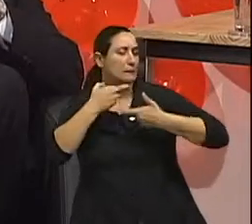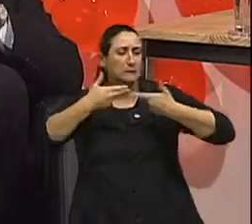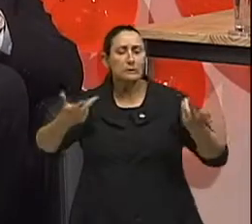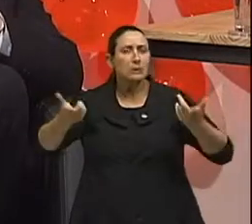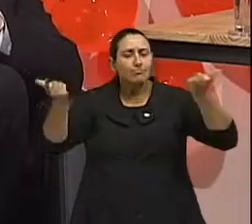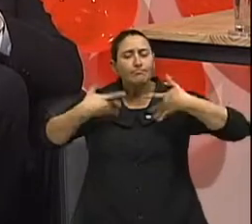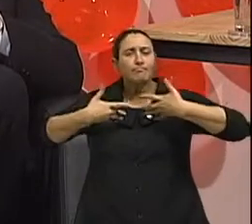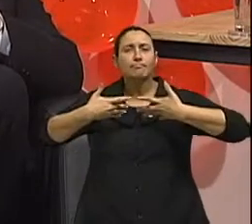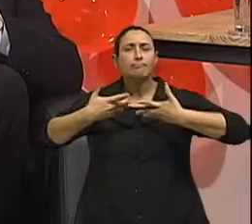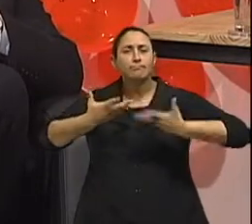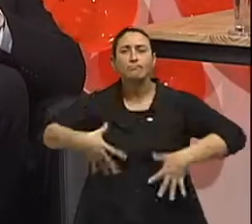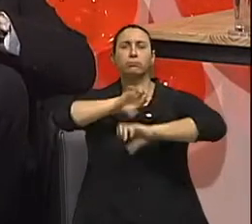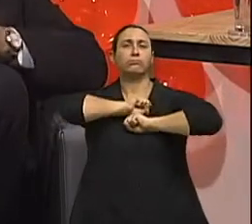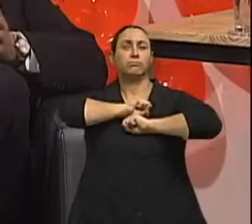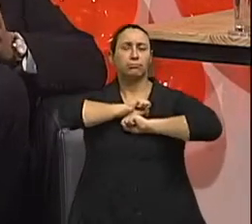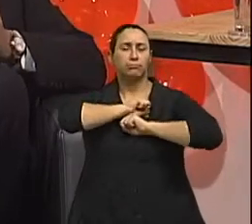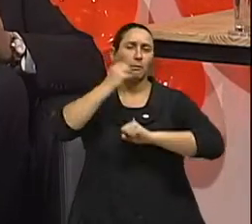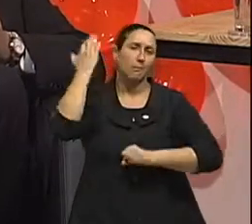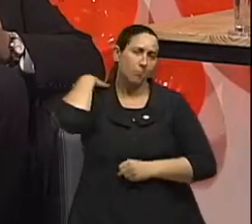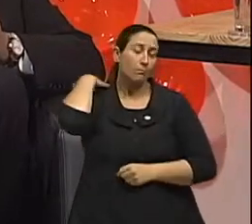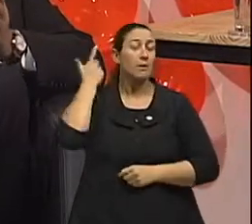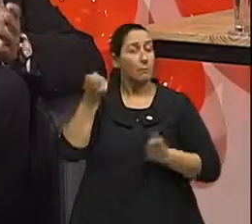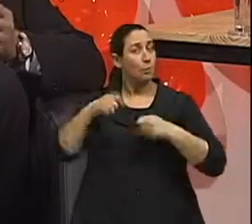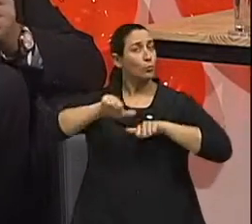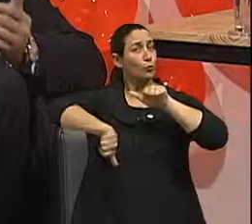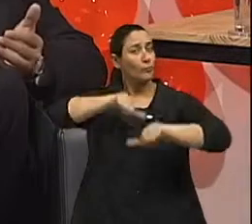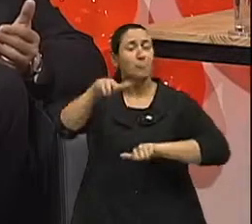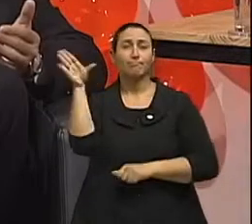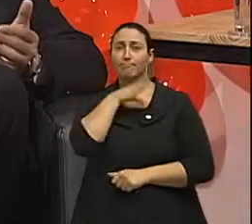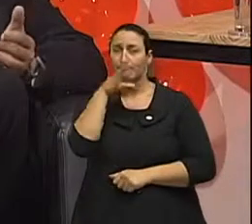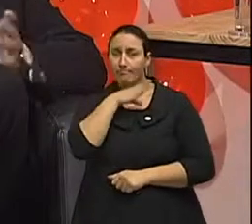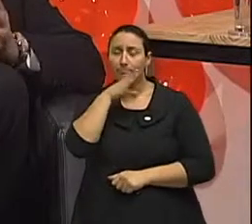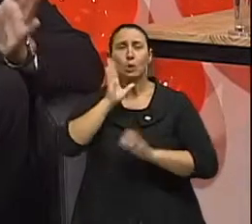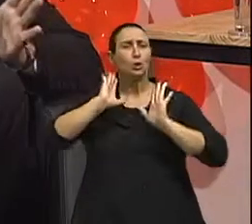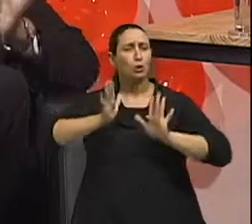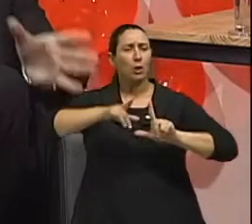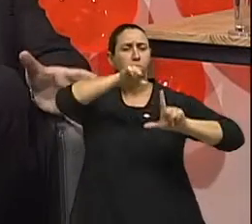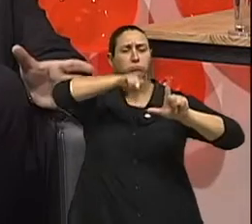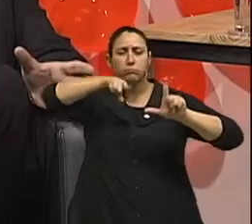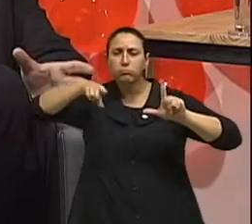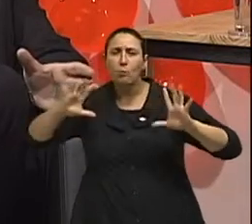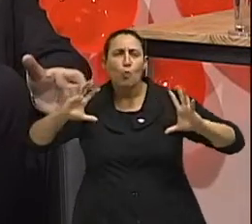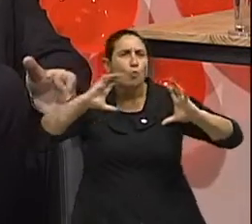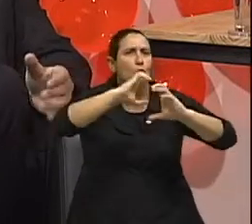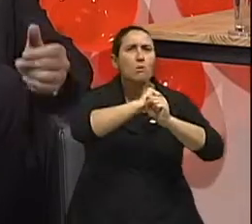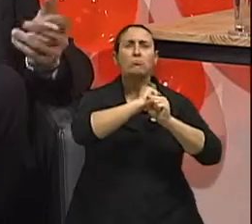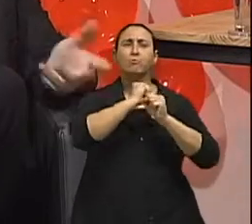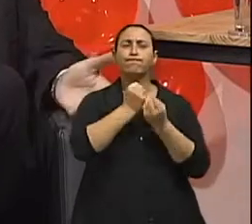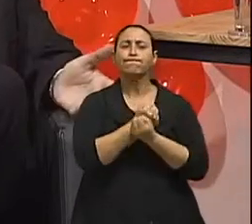realmente a necessidade de medidas que modifiquem drasticamente esse rumo, essas estatísticas, se as curvas continuarem dessa maneira